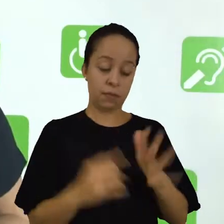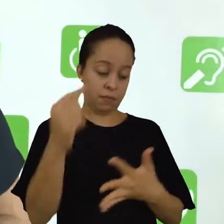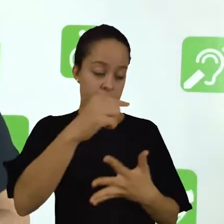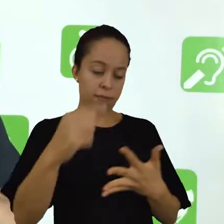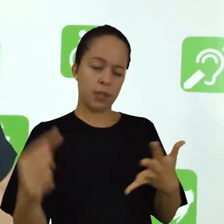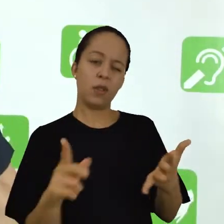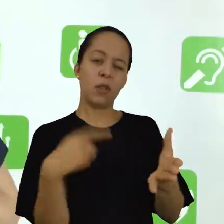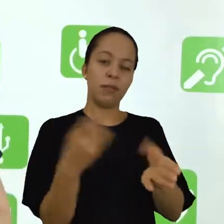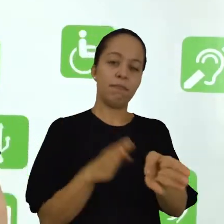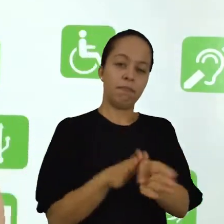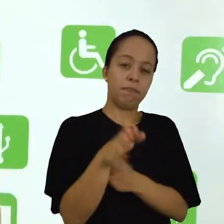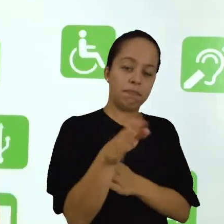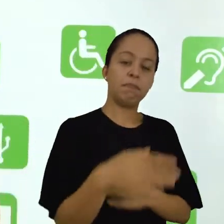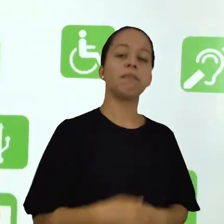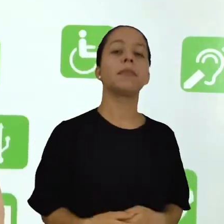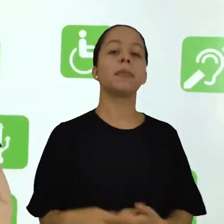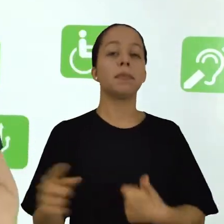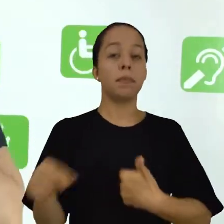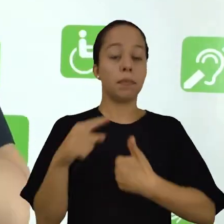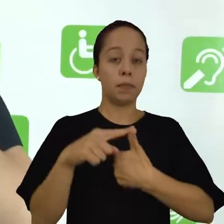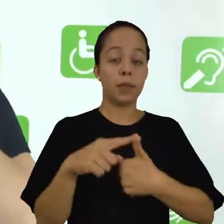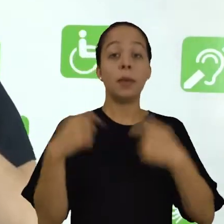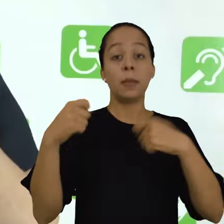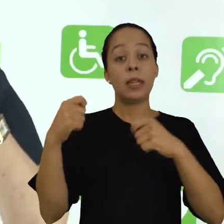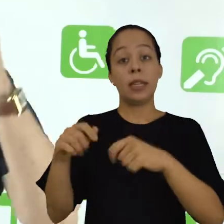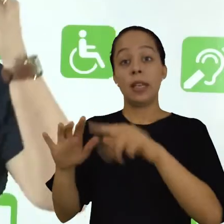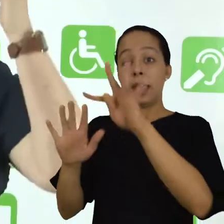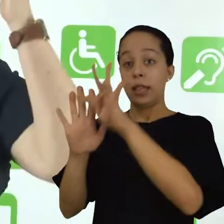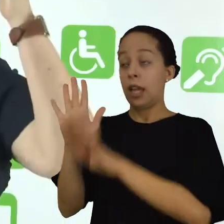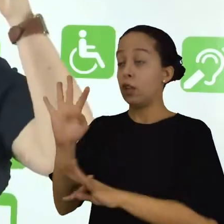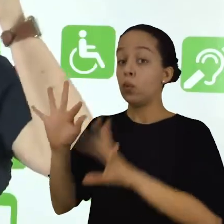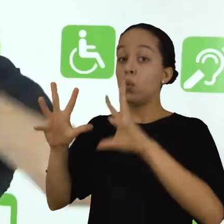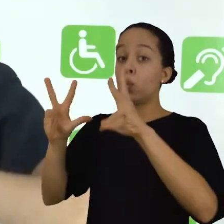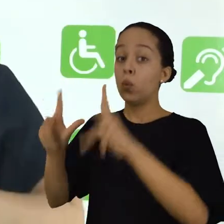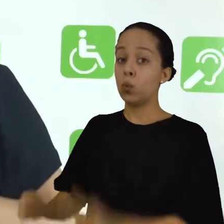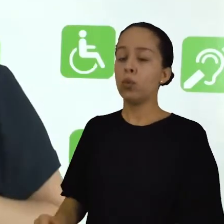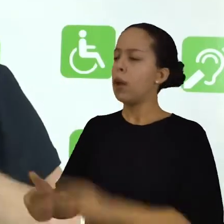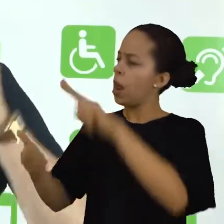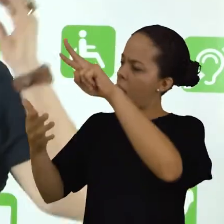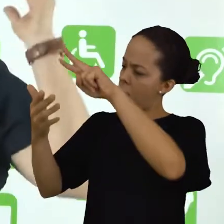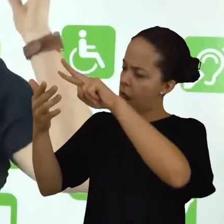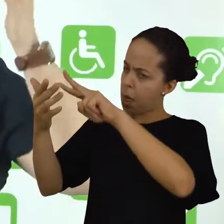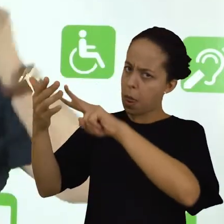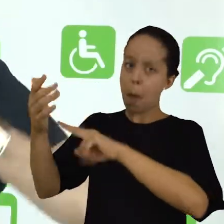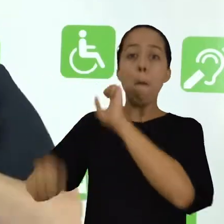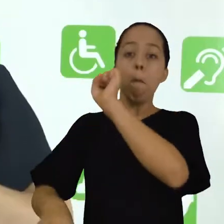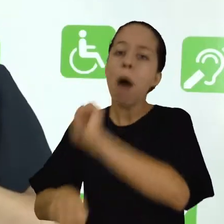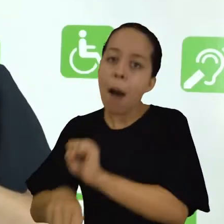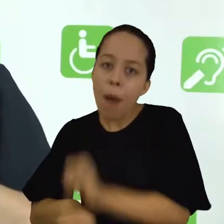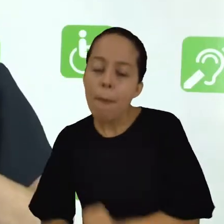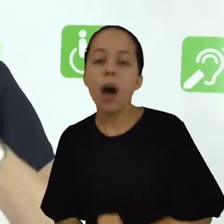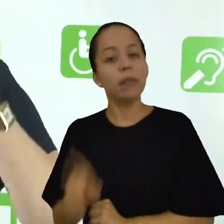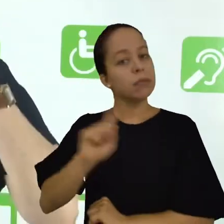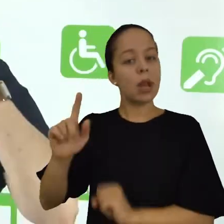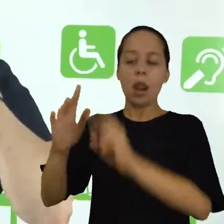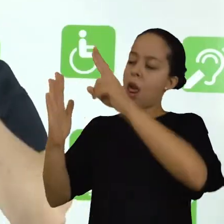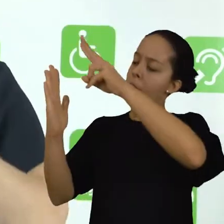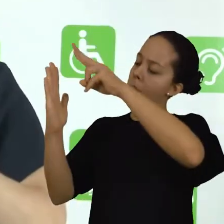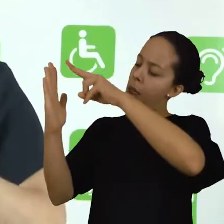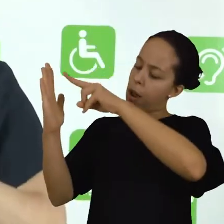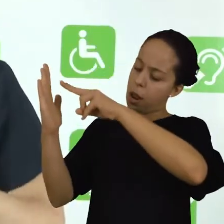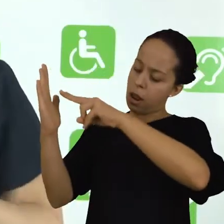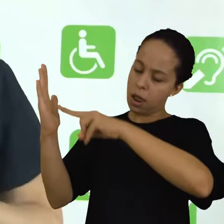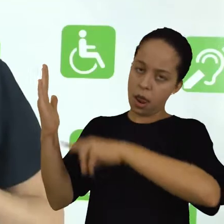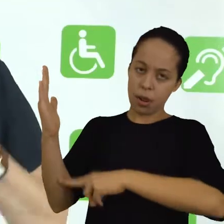o resumo de um texto. Inicialmente, você tem que ler o texto inteiro, ininterruptamente. Você